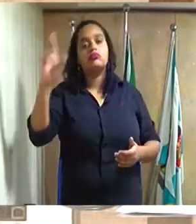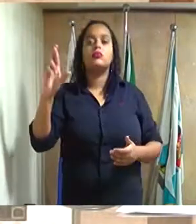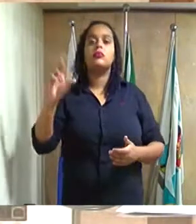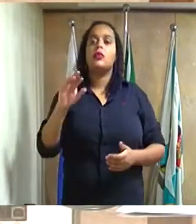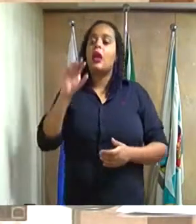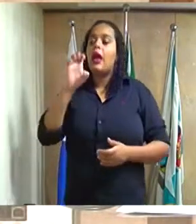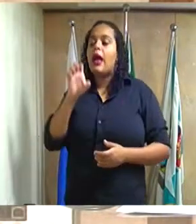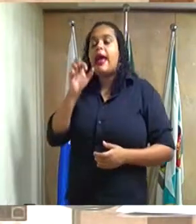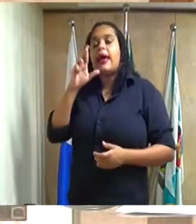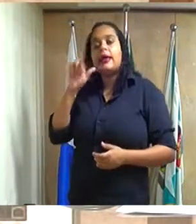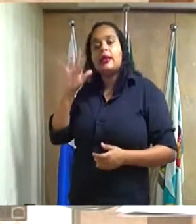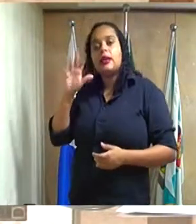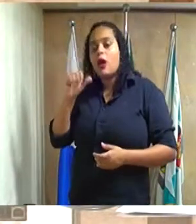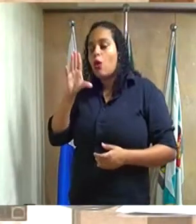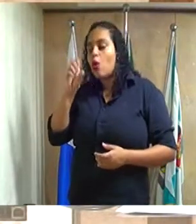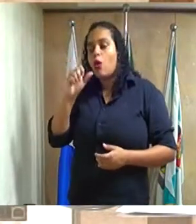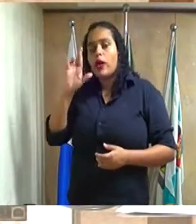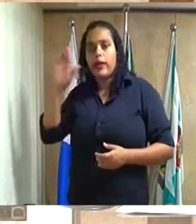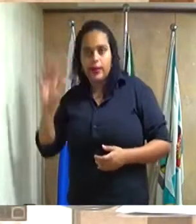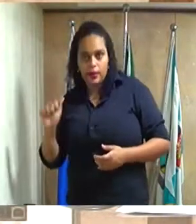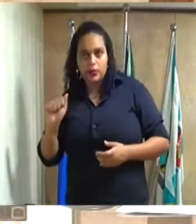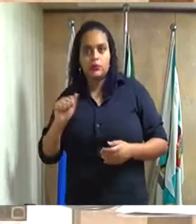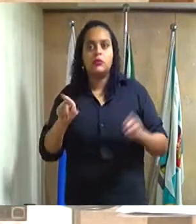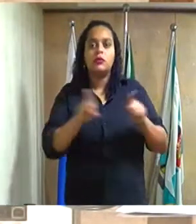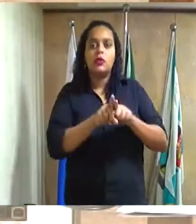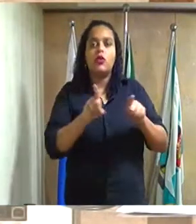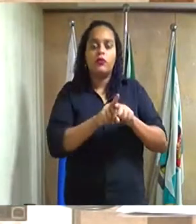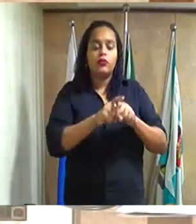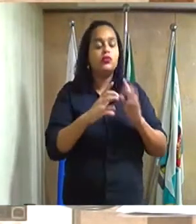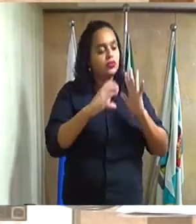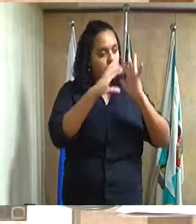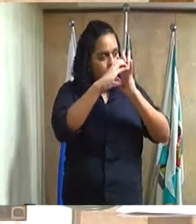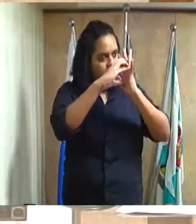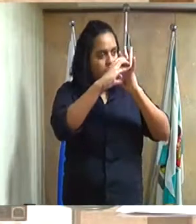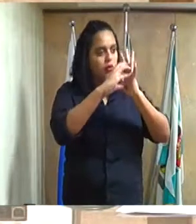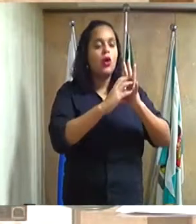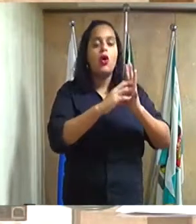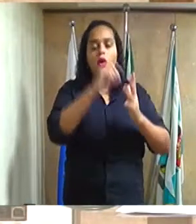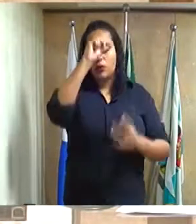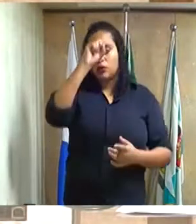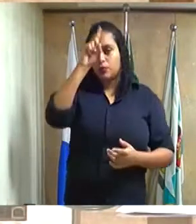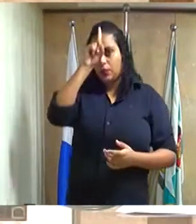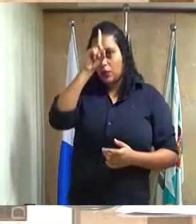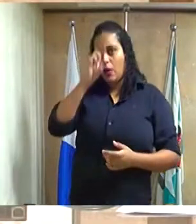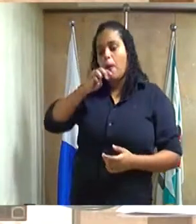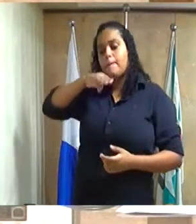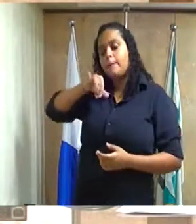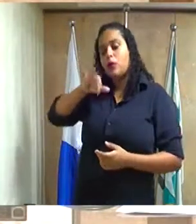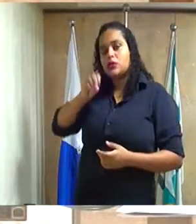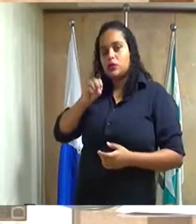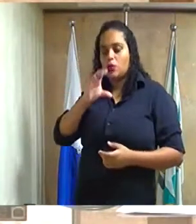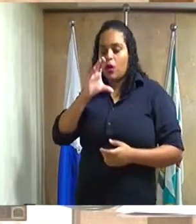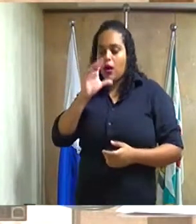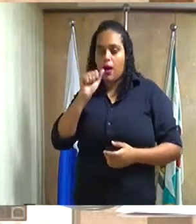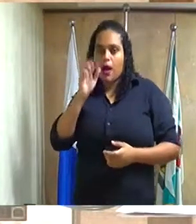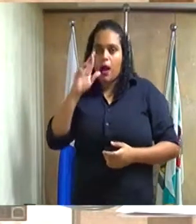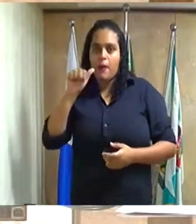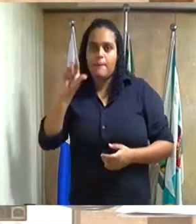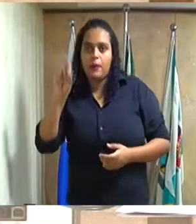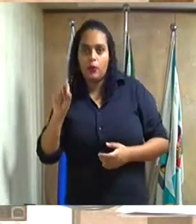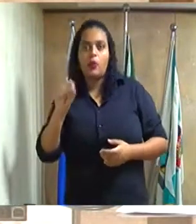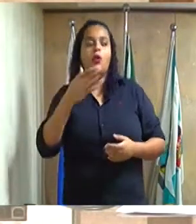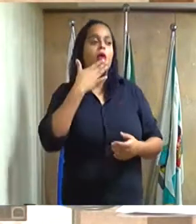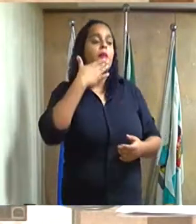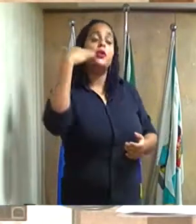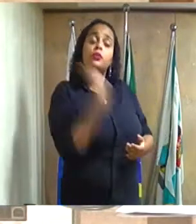Érica Correia Nascimento, funcionária do Hospital Municipal Dr. Moacir Rodrigues do Carmo, pelos relevantes